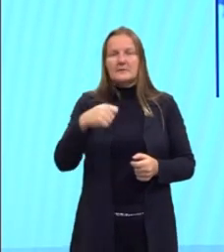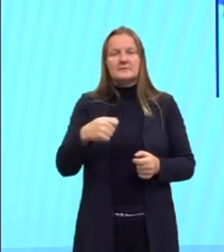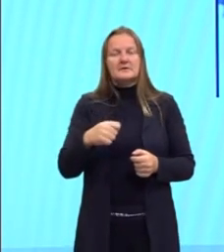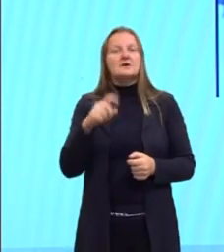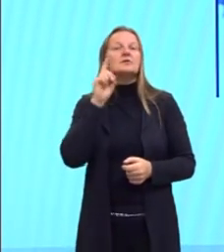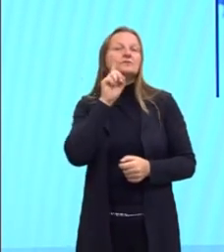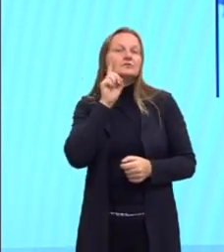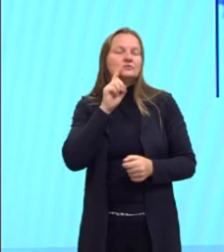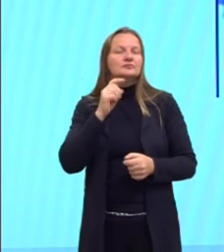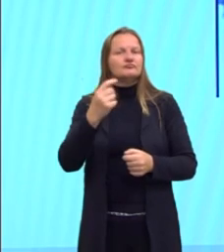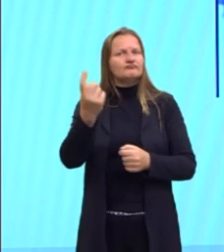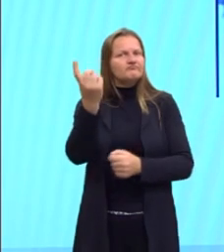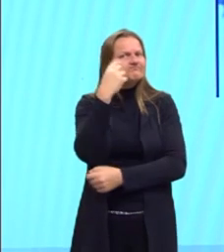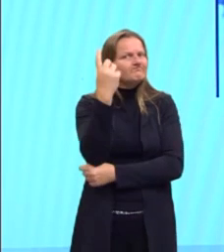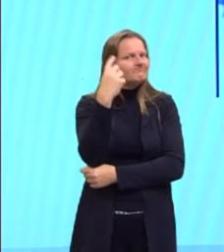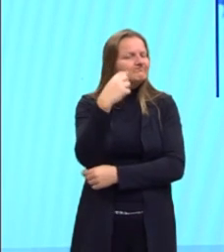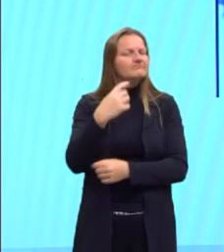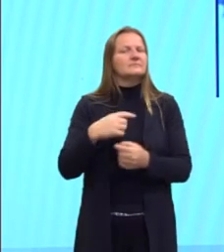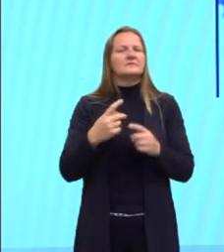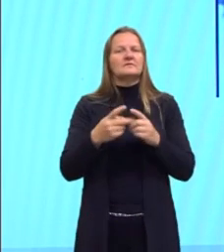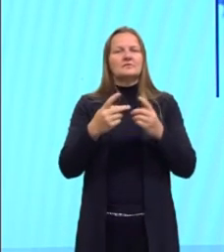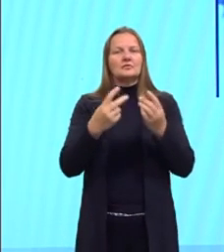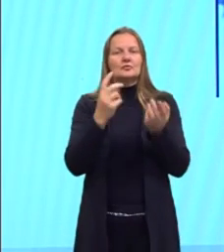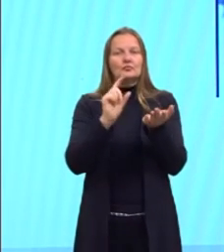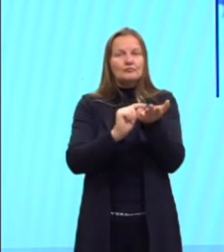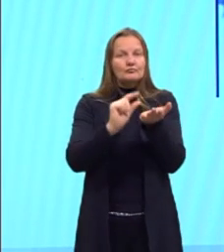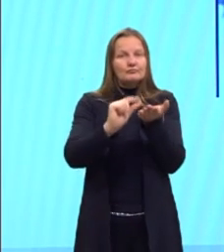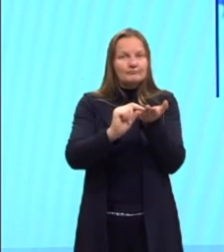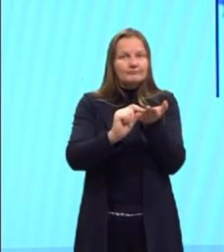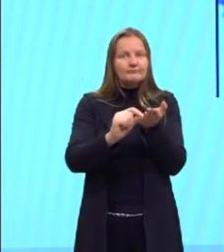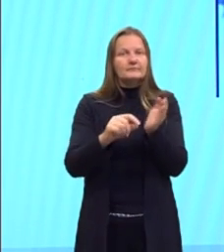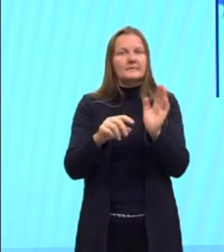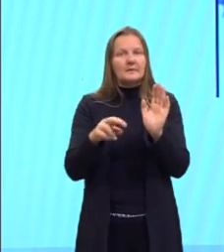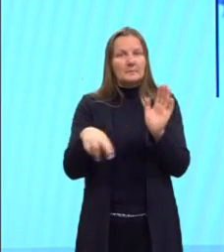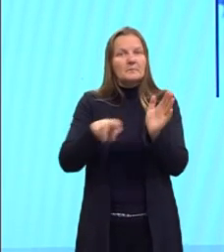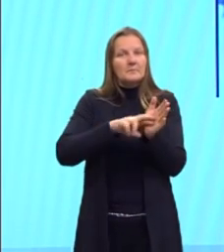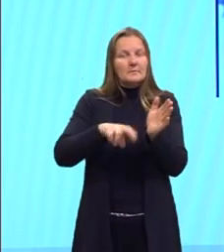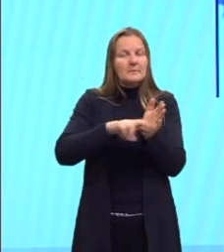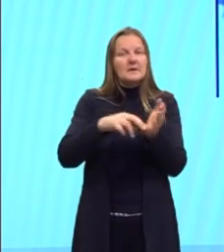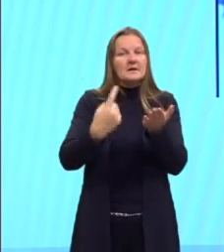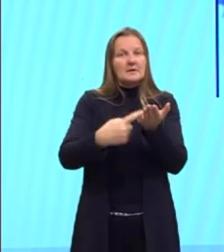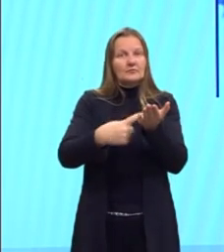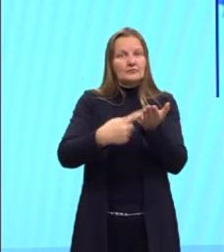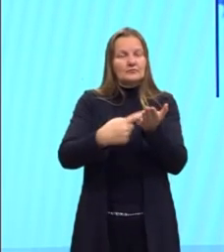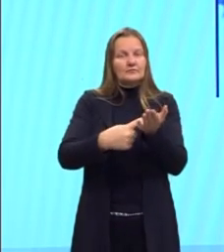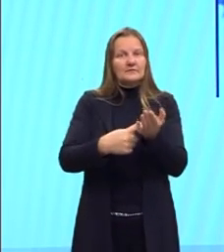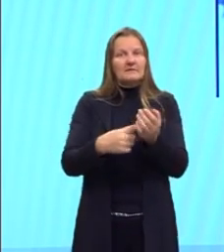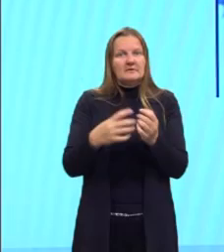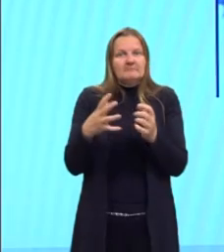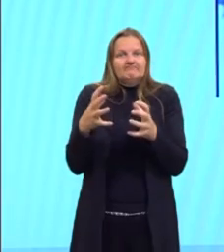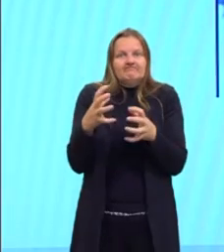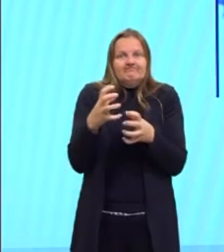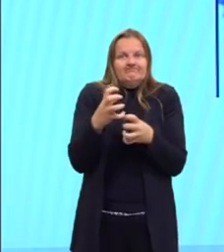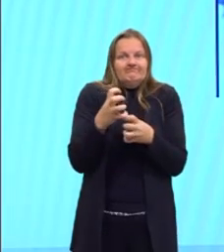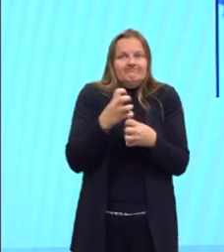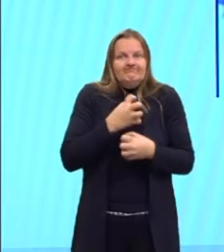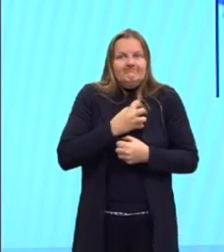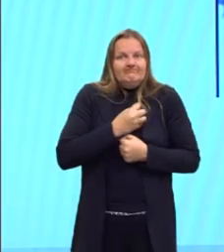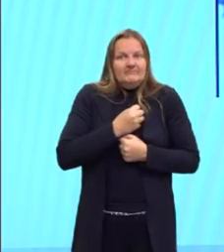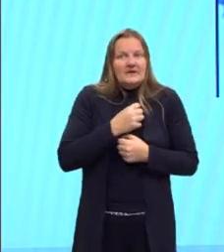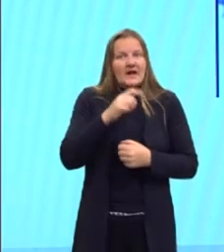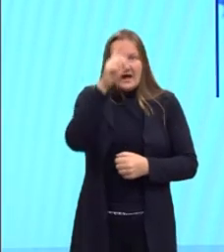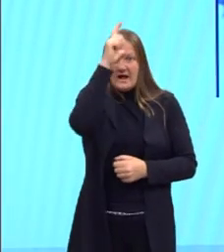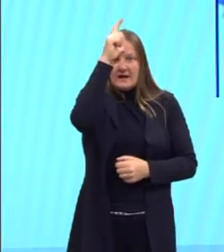ressaltavam que esses dois artigos aí, esse Tratado de Versalhes estava apertando muito e podia